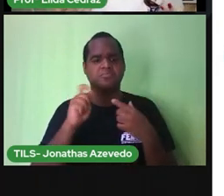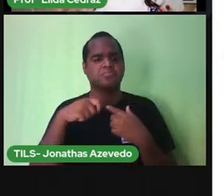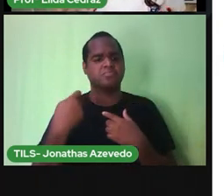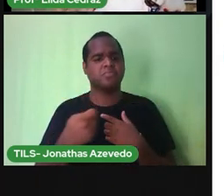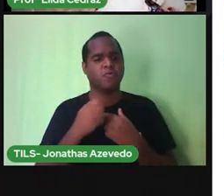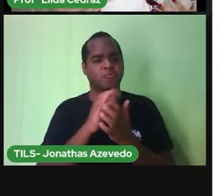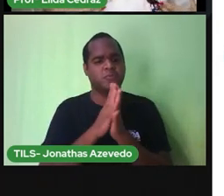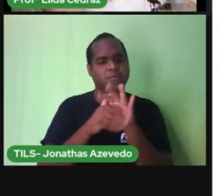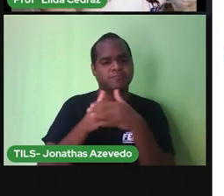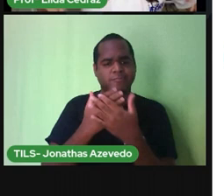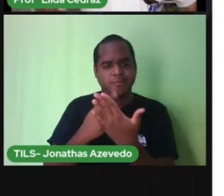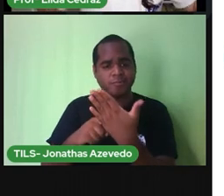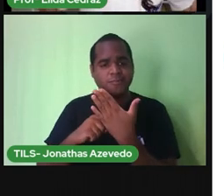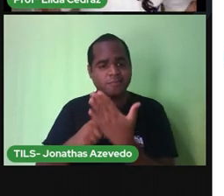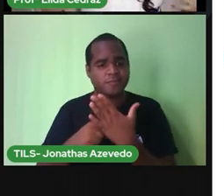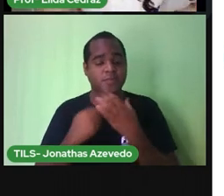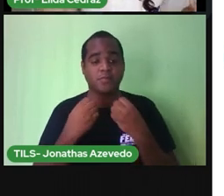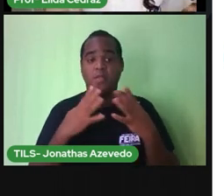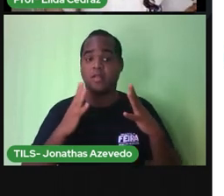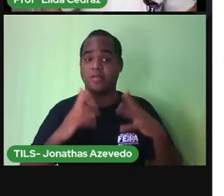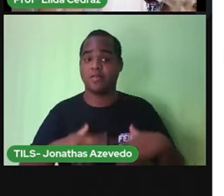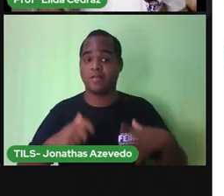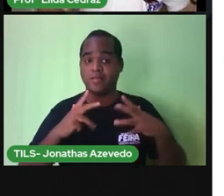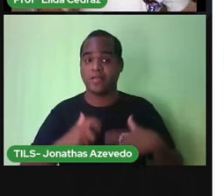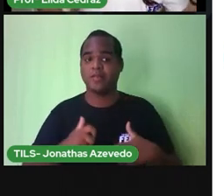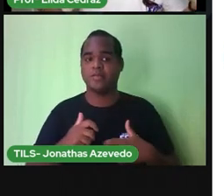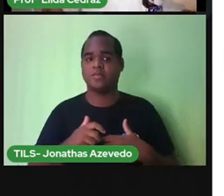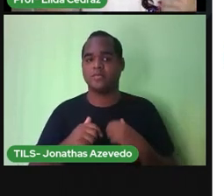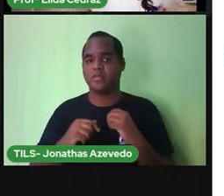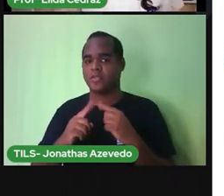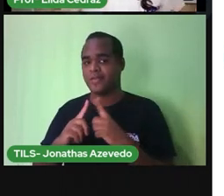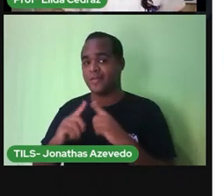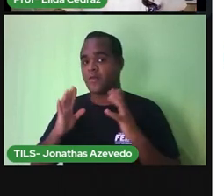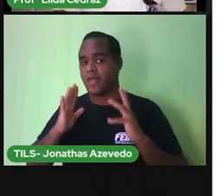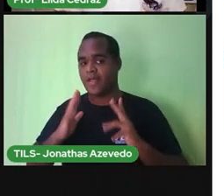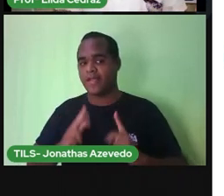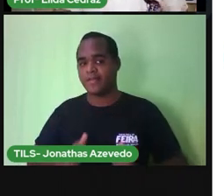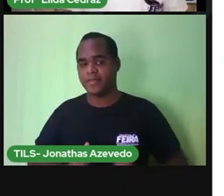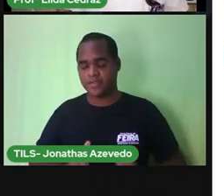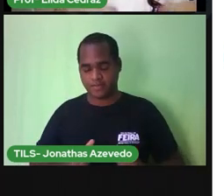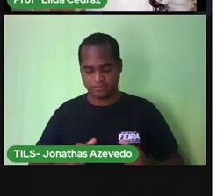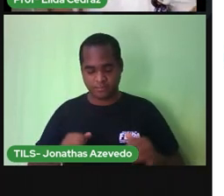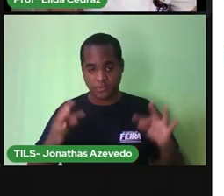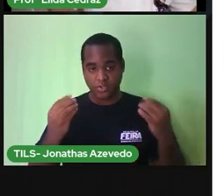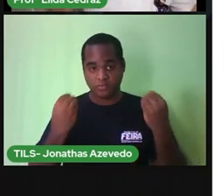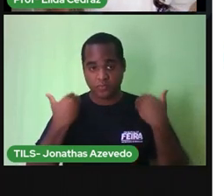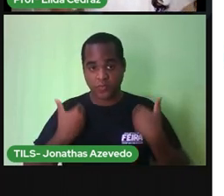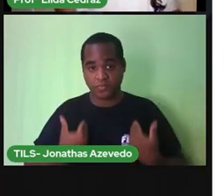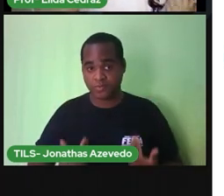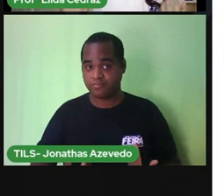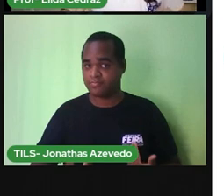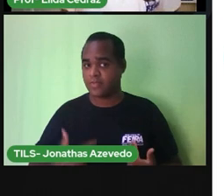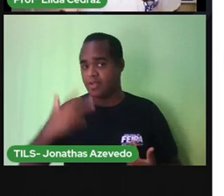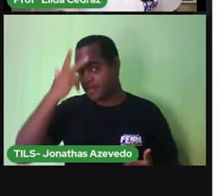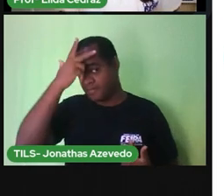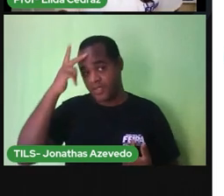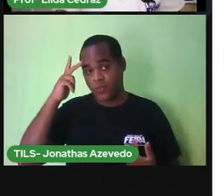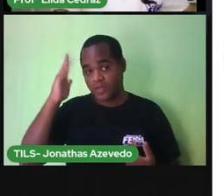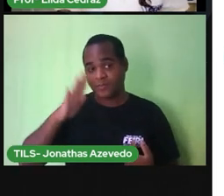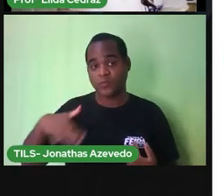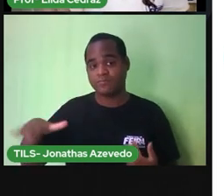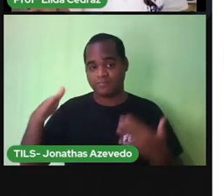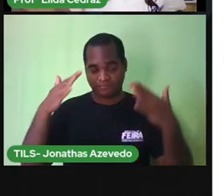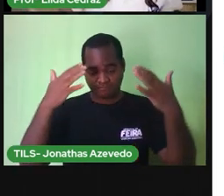higiene significa a limpeza, o asseio da pessoa, do corpo da